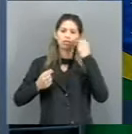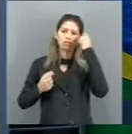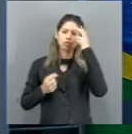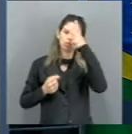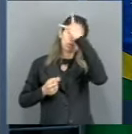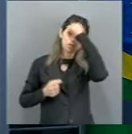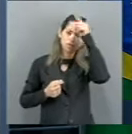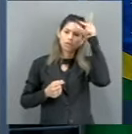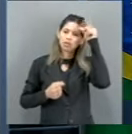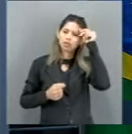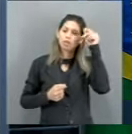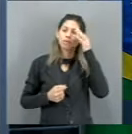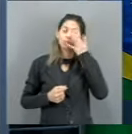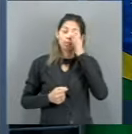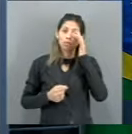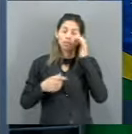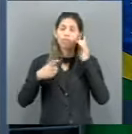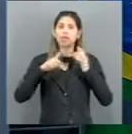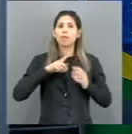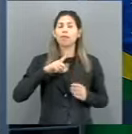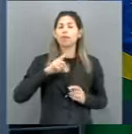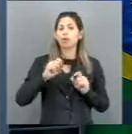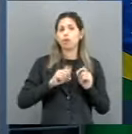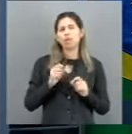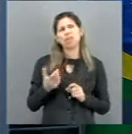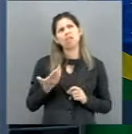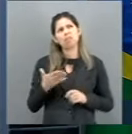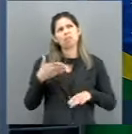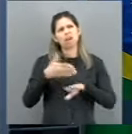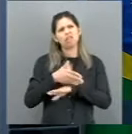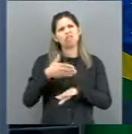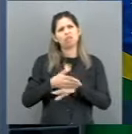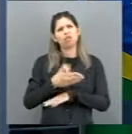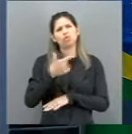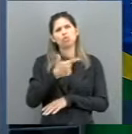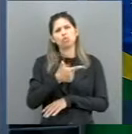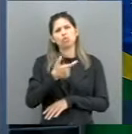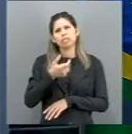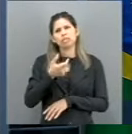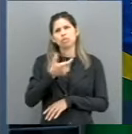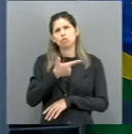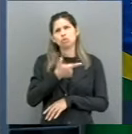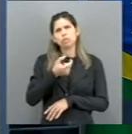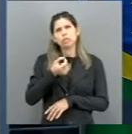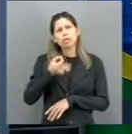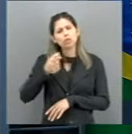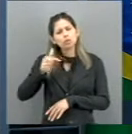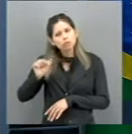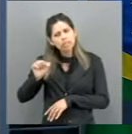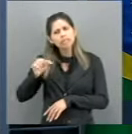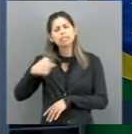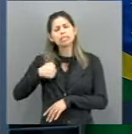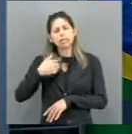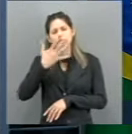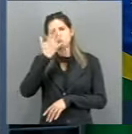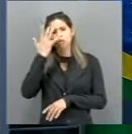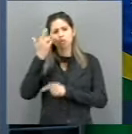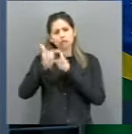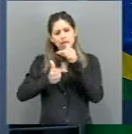207 trabalhadores terceirizados foram resgatados na região, mais precisamente,